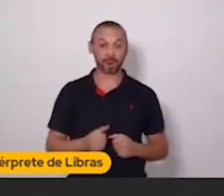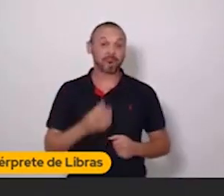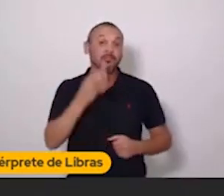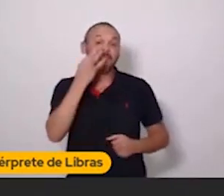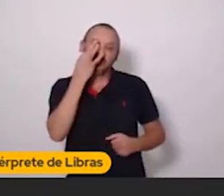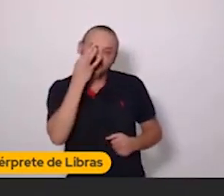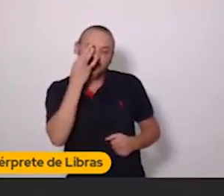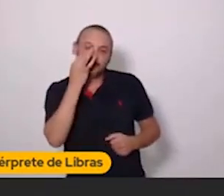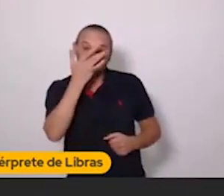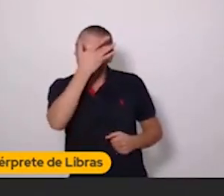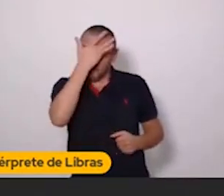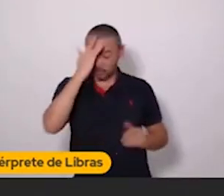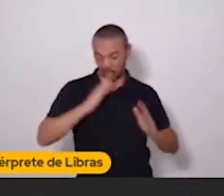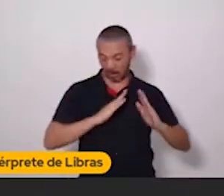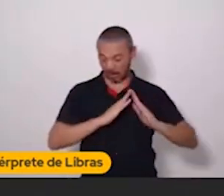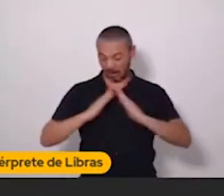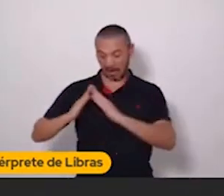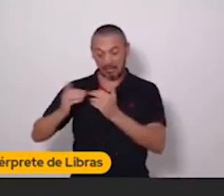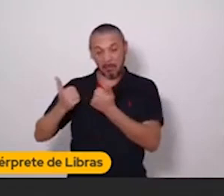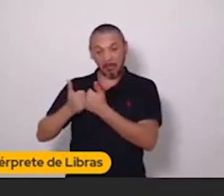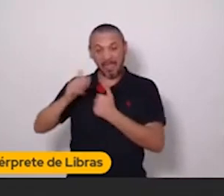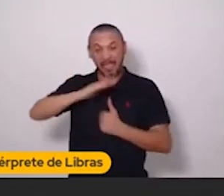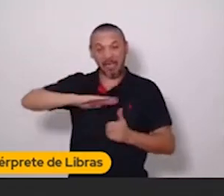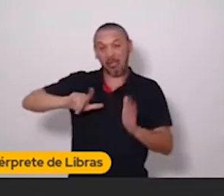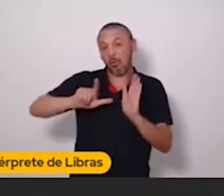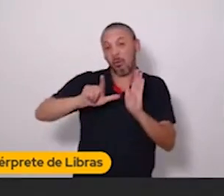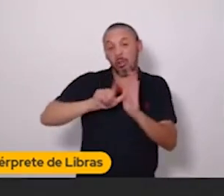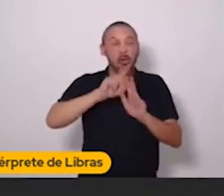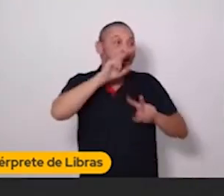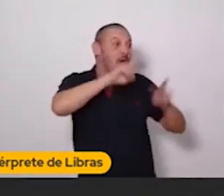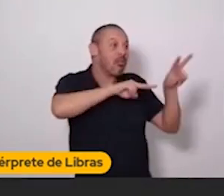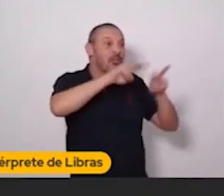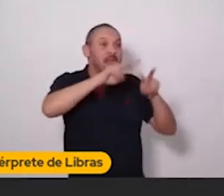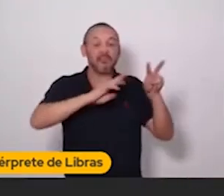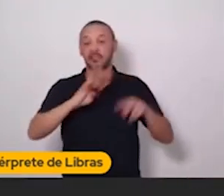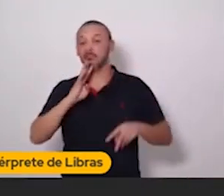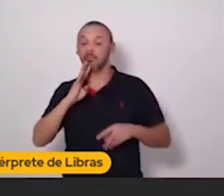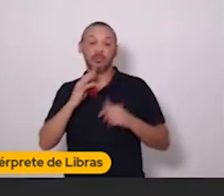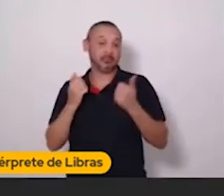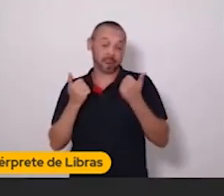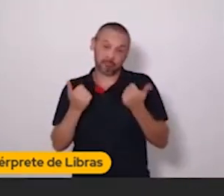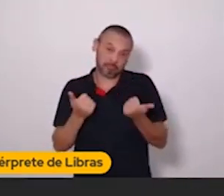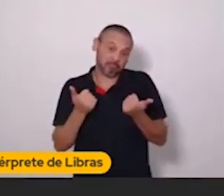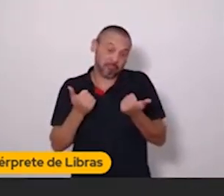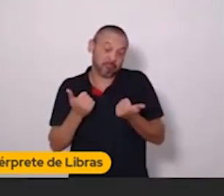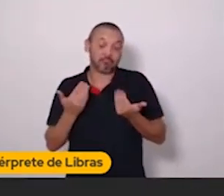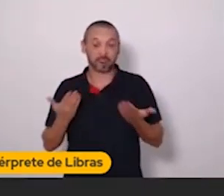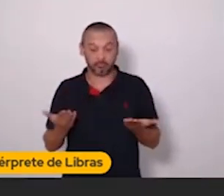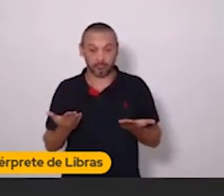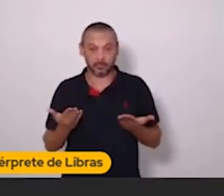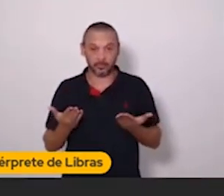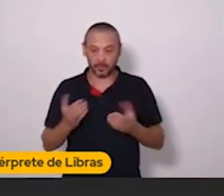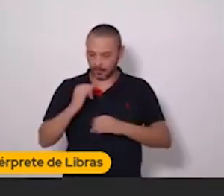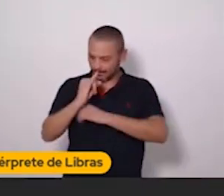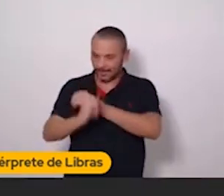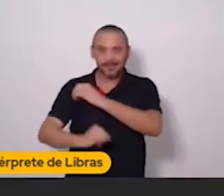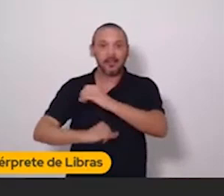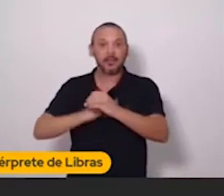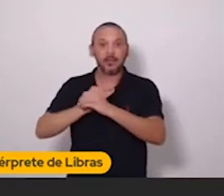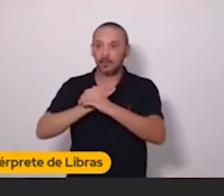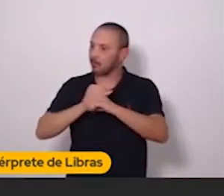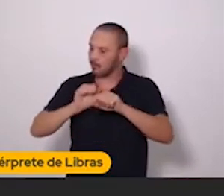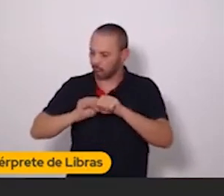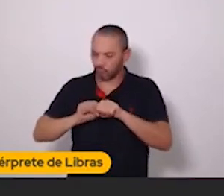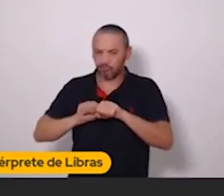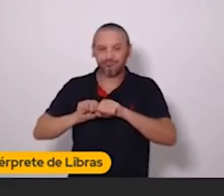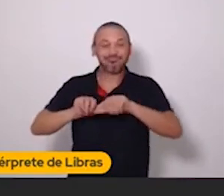vivem perto da sua loja física, pessoas da mesma cidade ou de cidades próximas. Já o online, você consegue